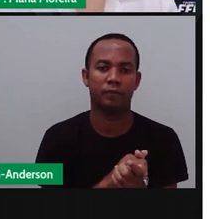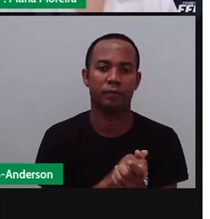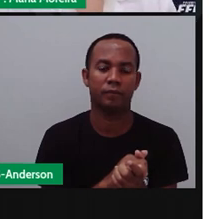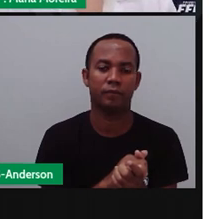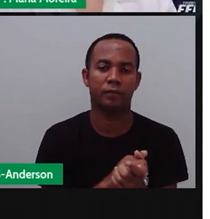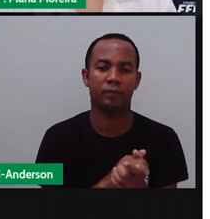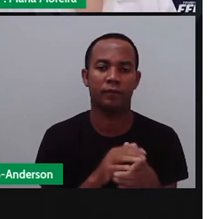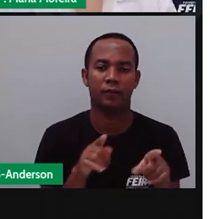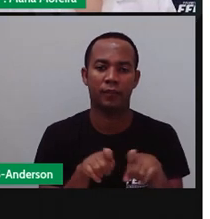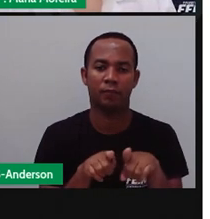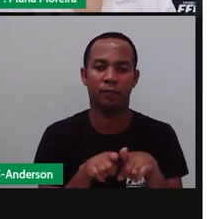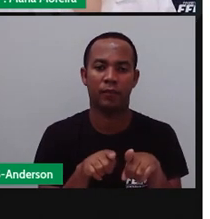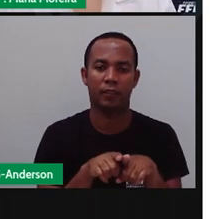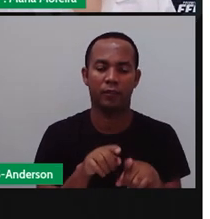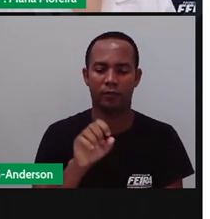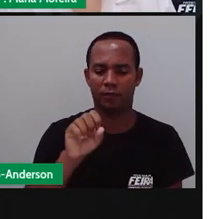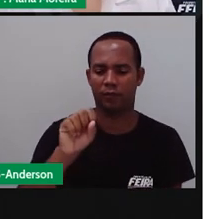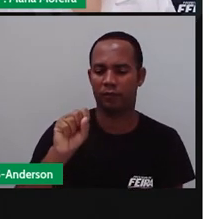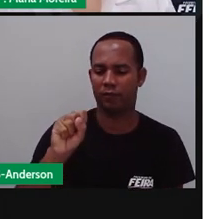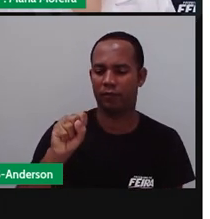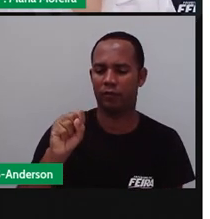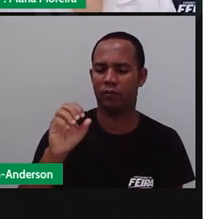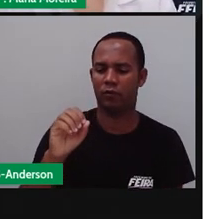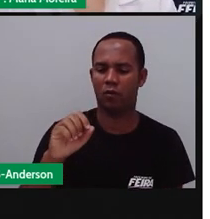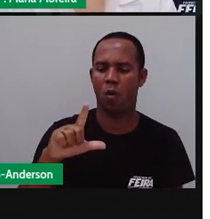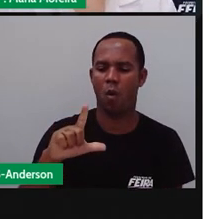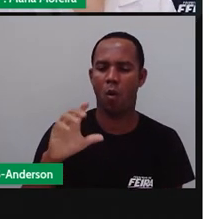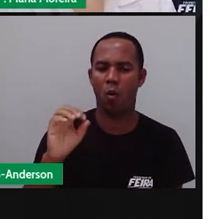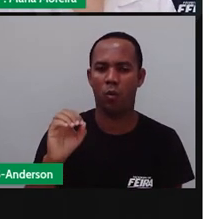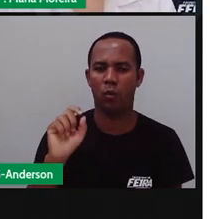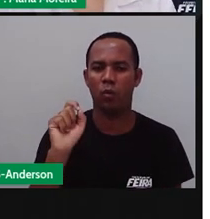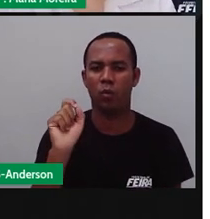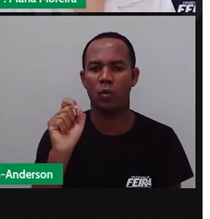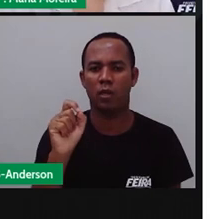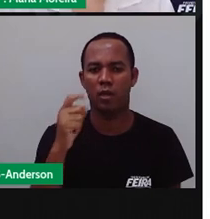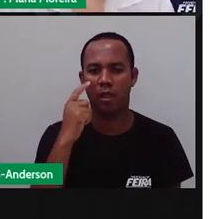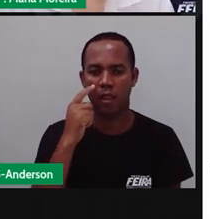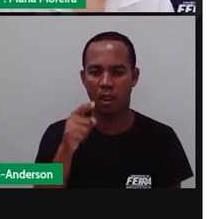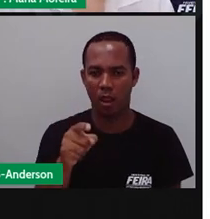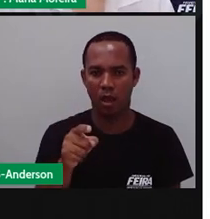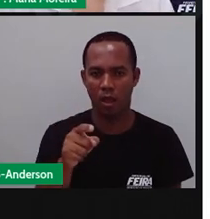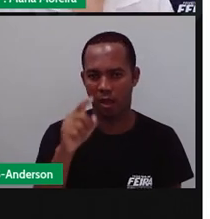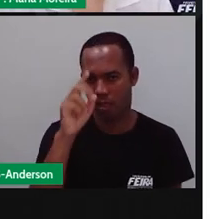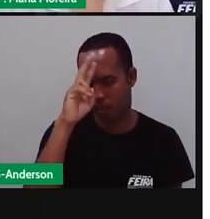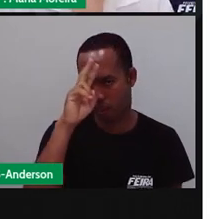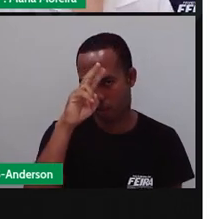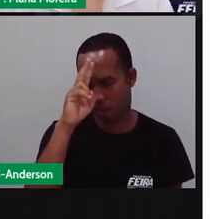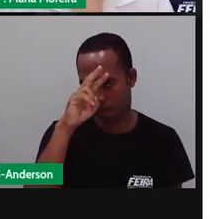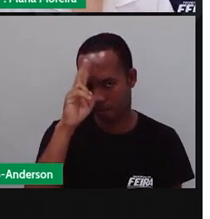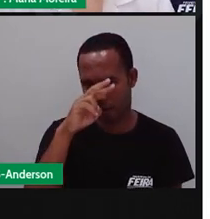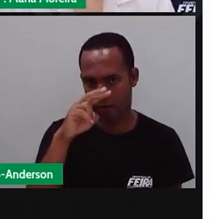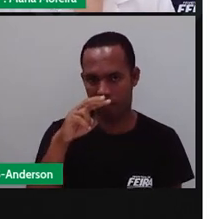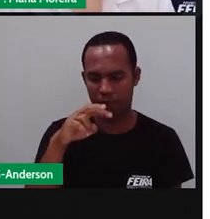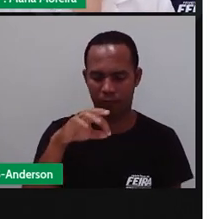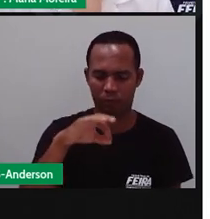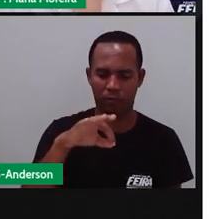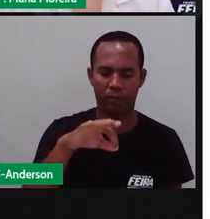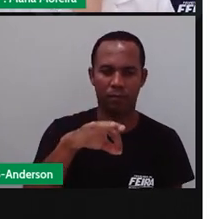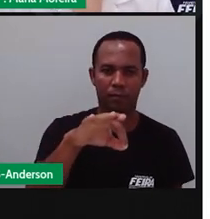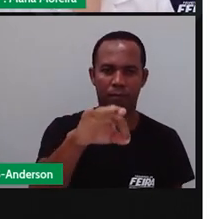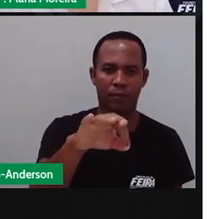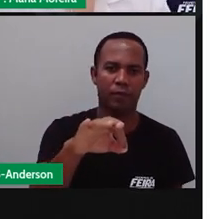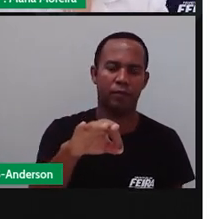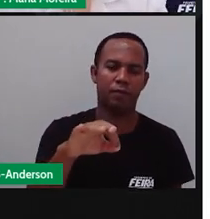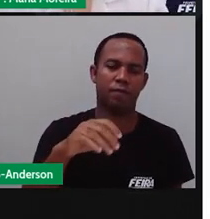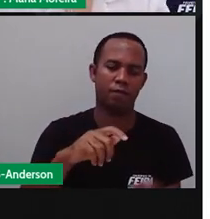A composição do solo interfere diretamente nas plantações. Lembra da atividadezinha do feijão? Pois é. Interfere